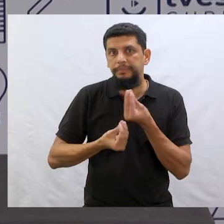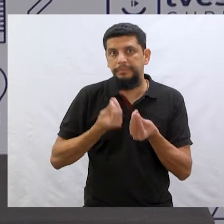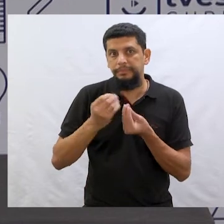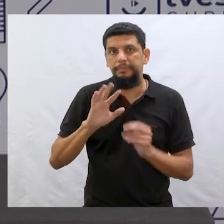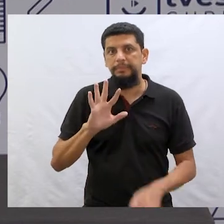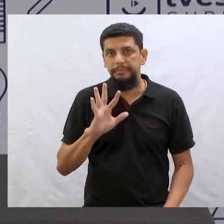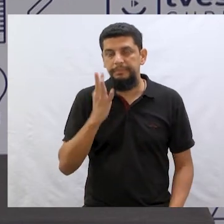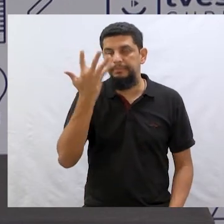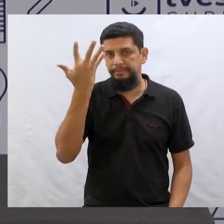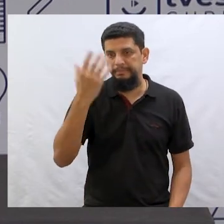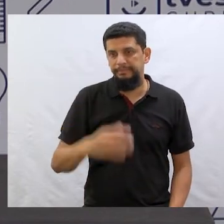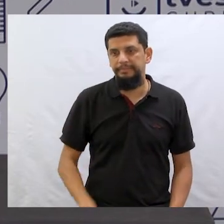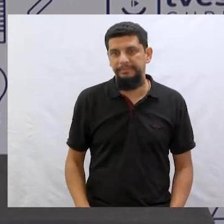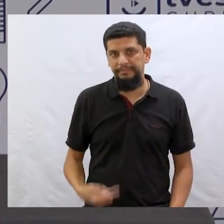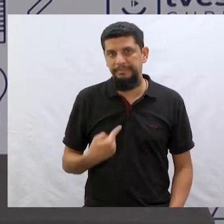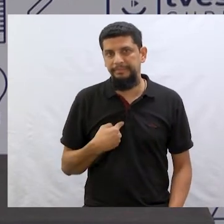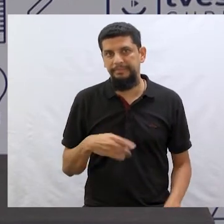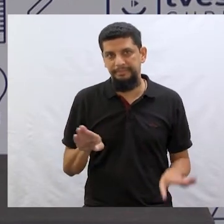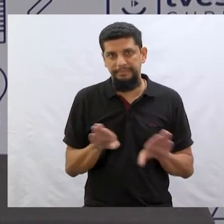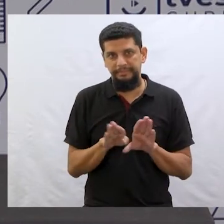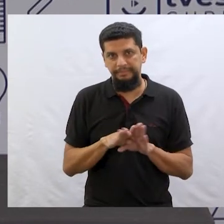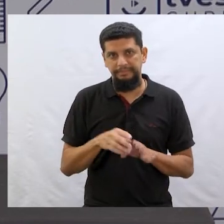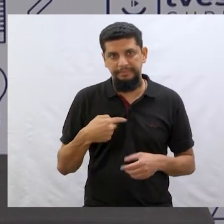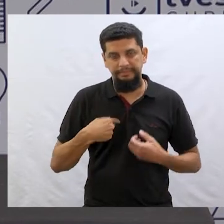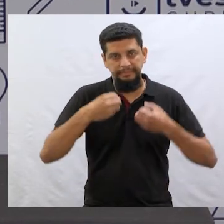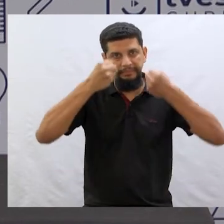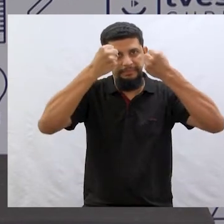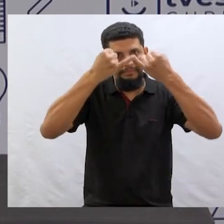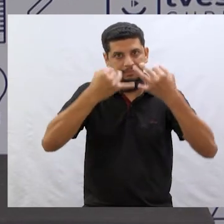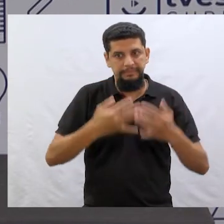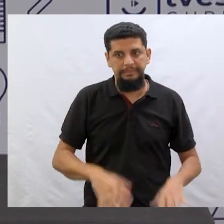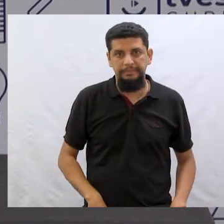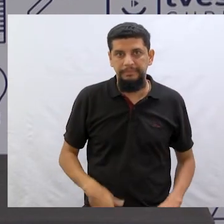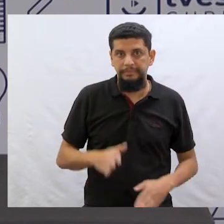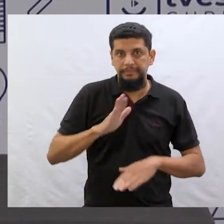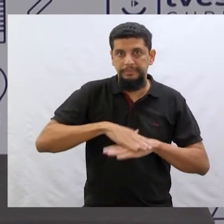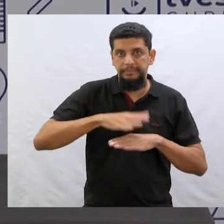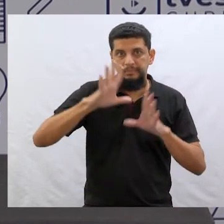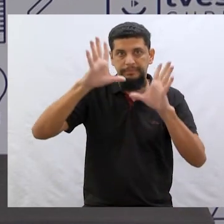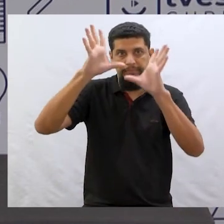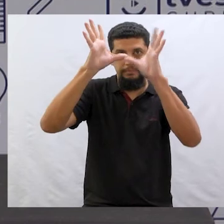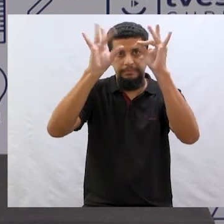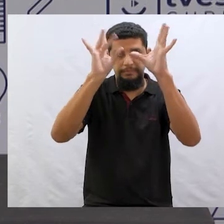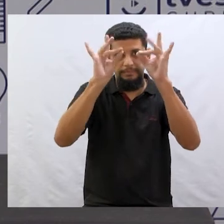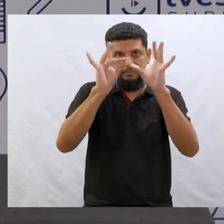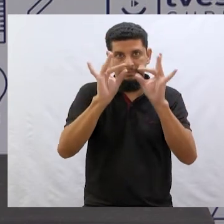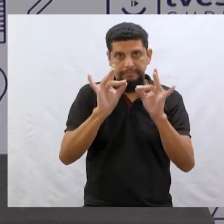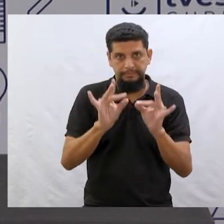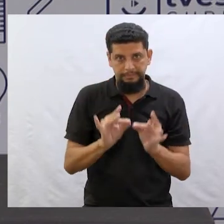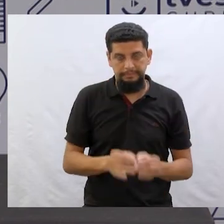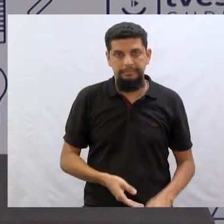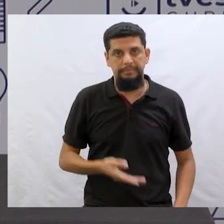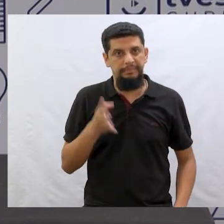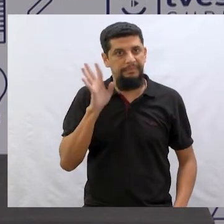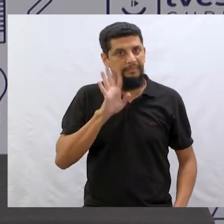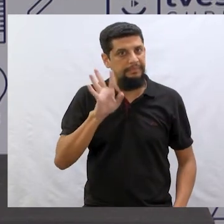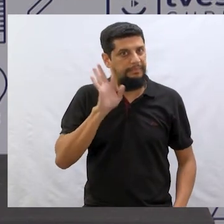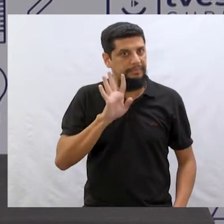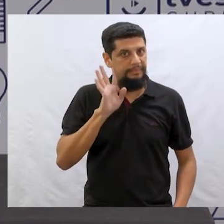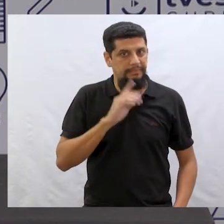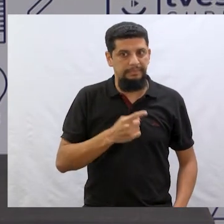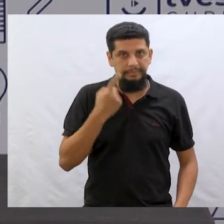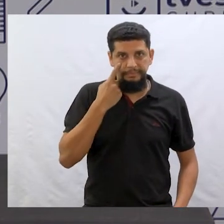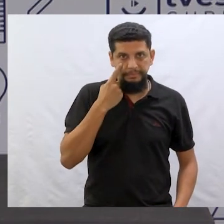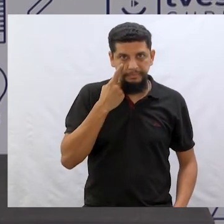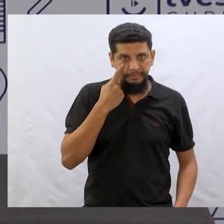melhor aqui como é que foi isso. Eu vou também tentar te explicar com mais detalhes. E é